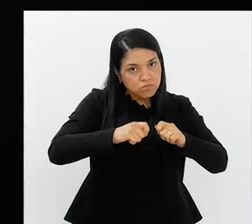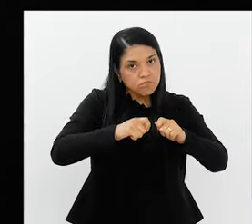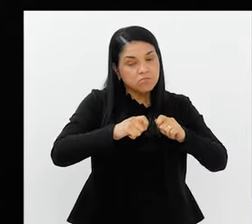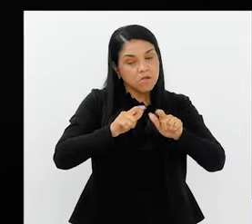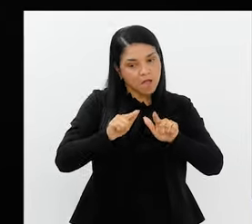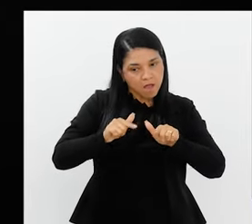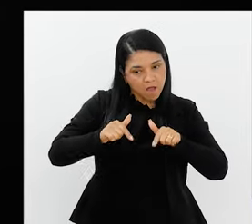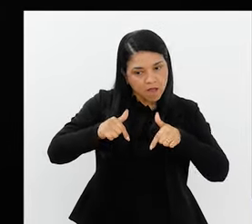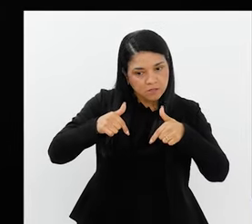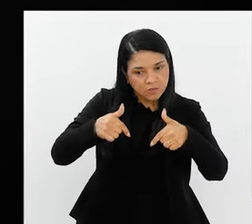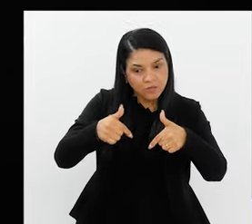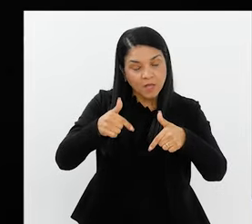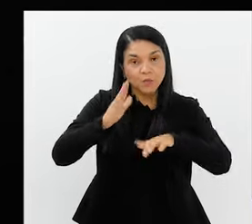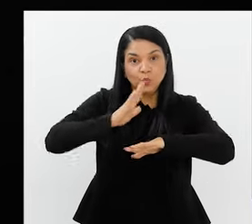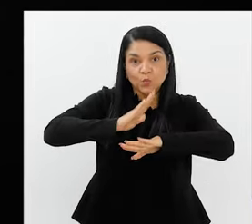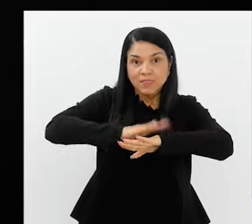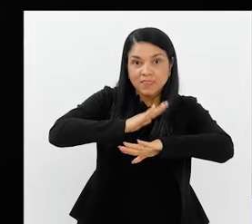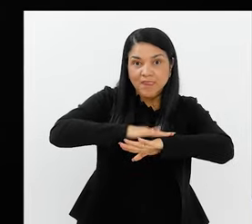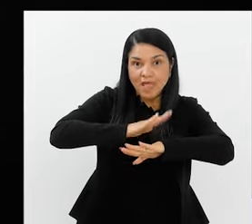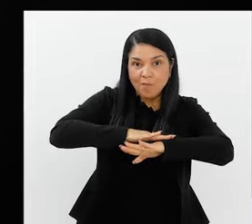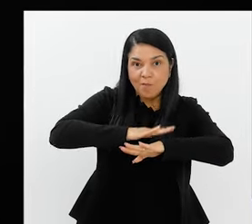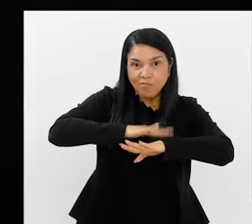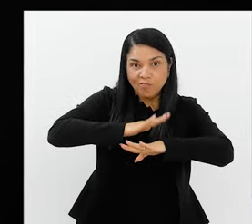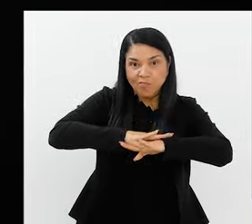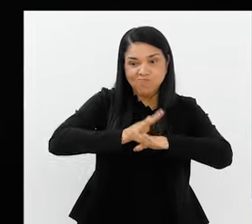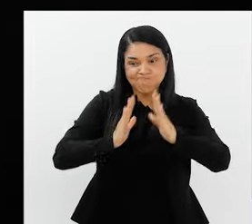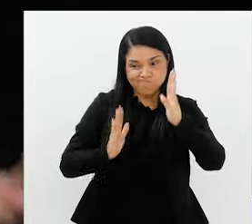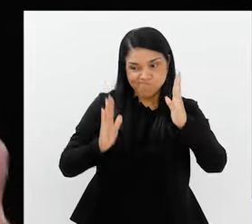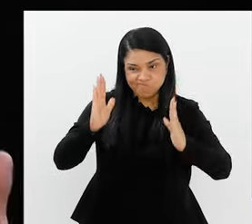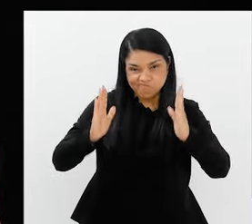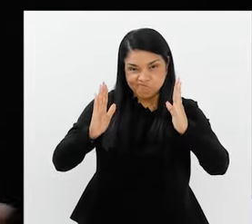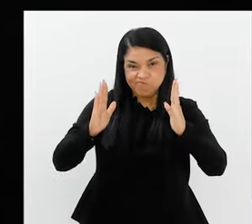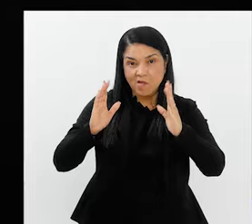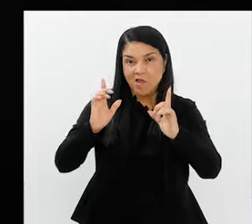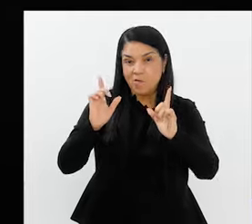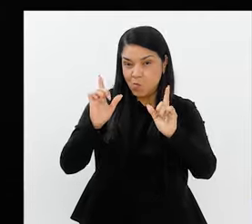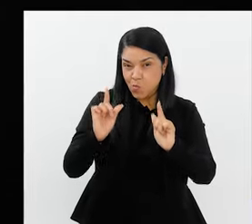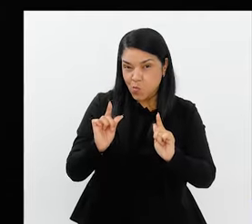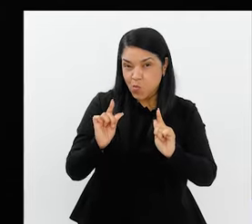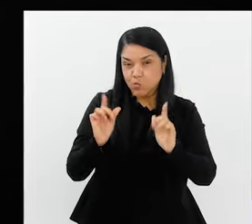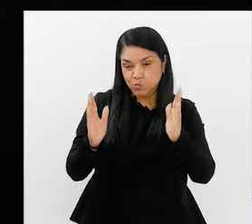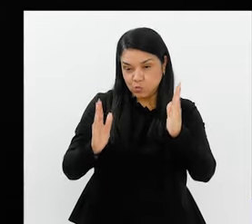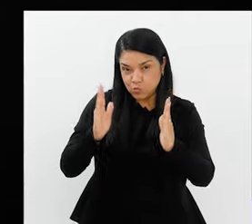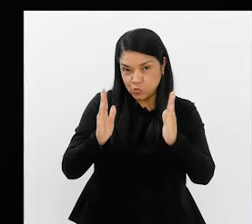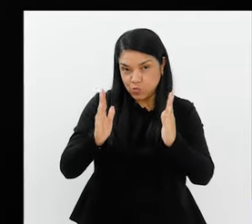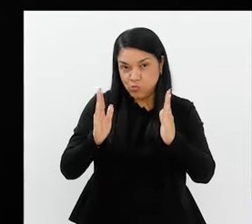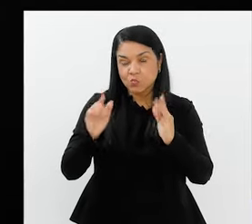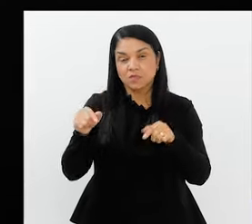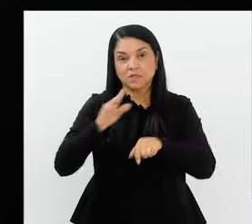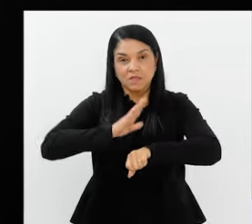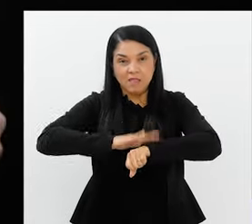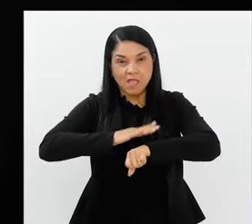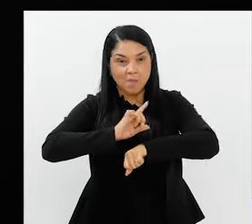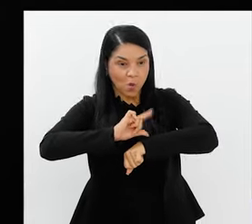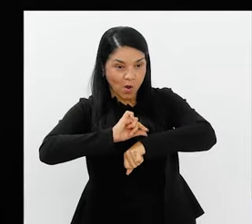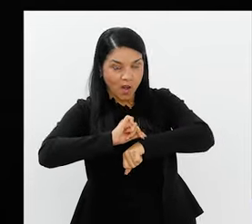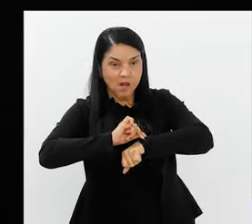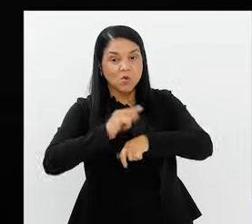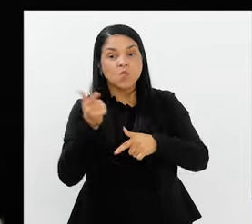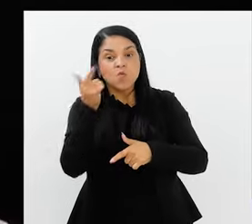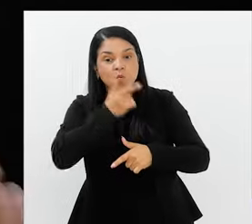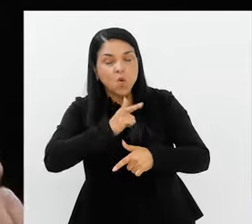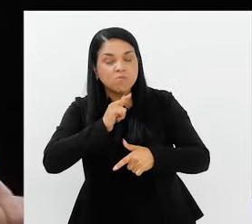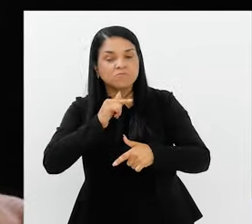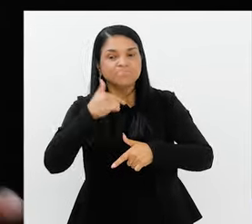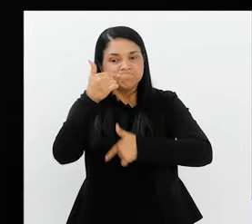possível executar no tempo que nós temos, que é sempre muito pouco tempo, mas de uma forma que todos entendam